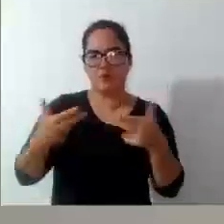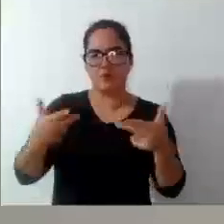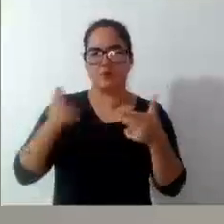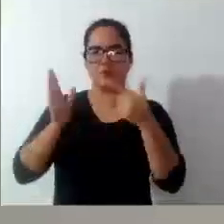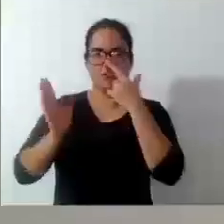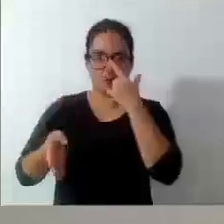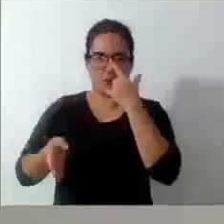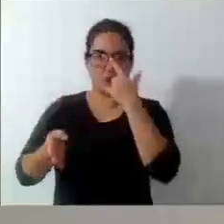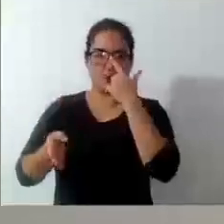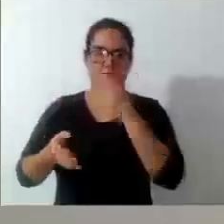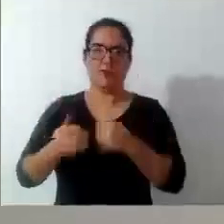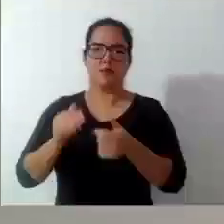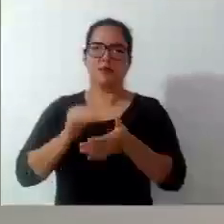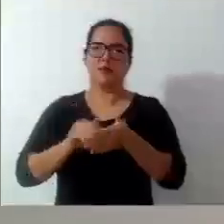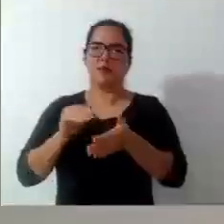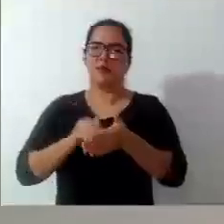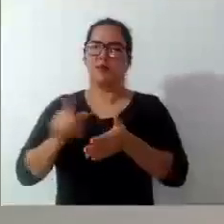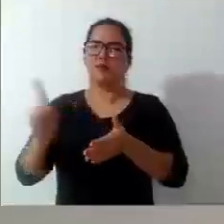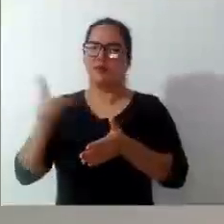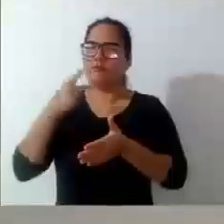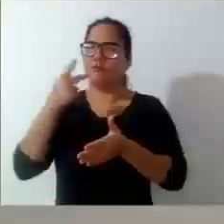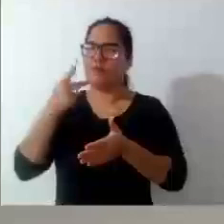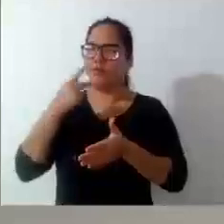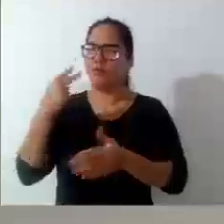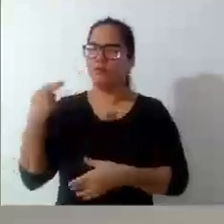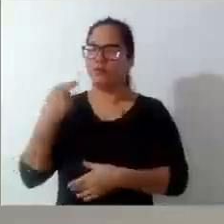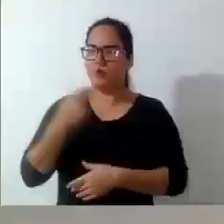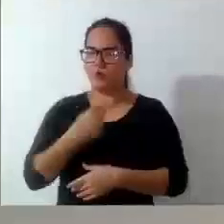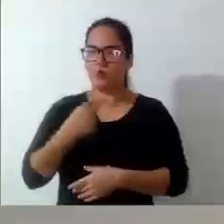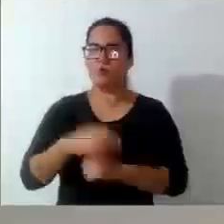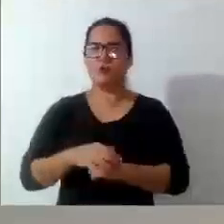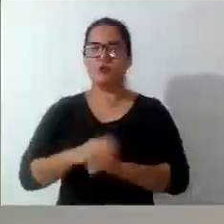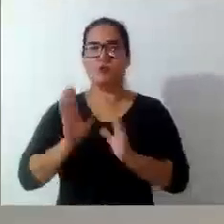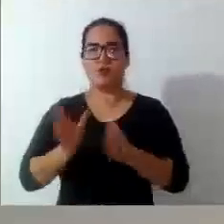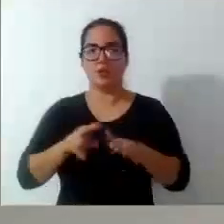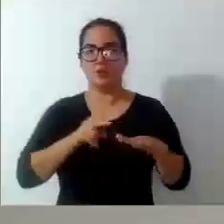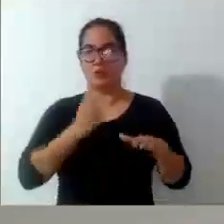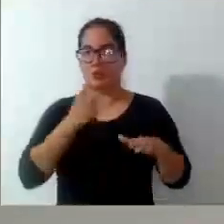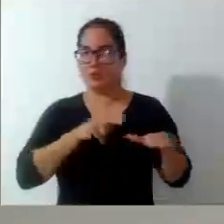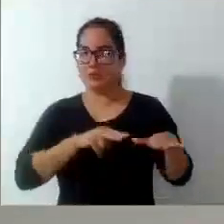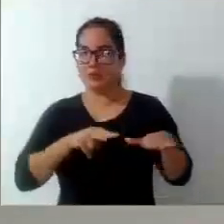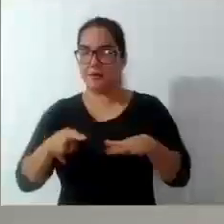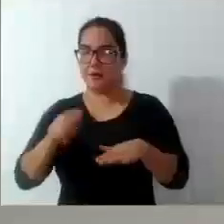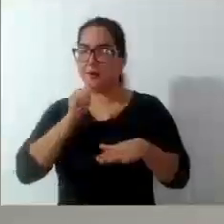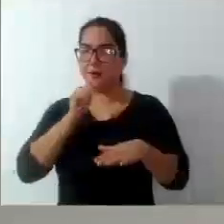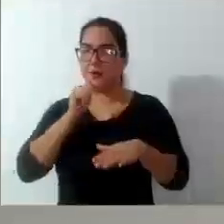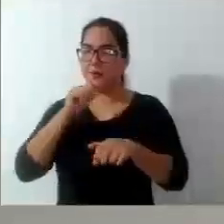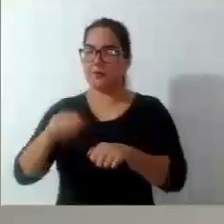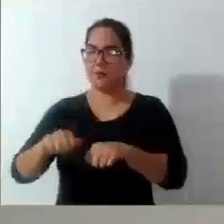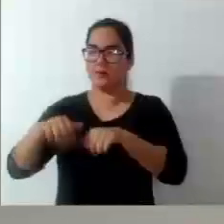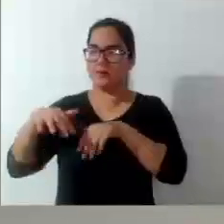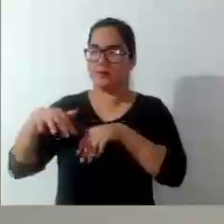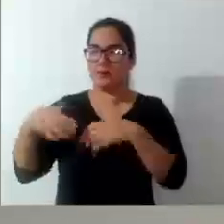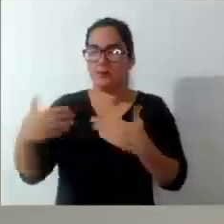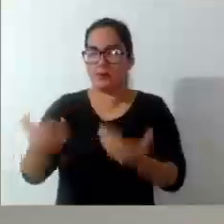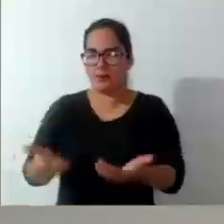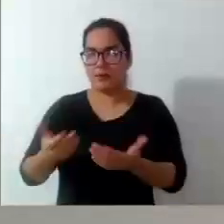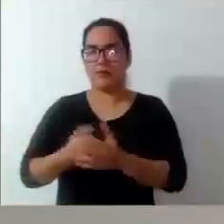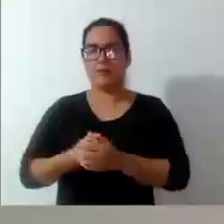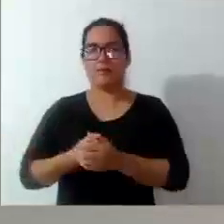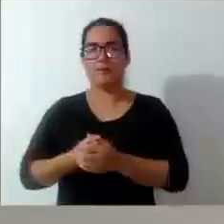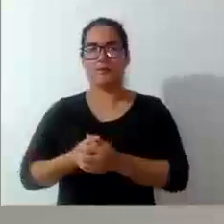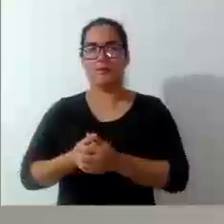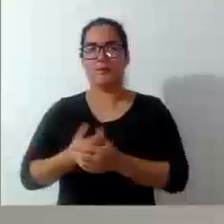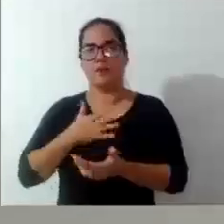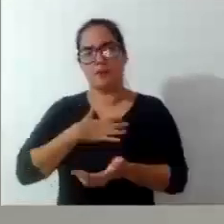nosso novo secretário até cansou de falar meu nome. Ficamos aí uma semana sem sessão, então eu me vi aí